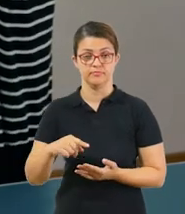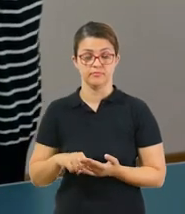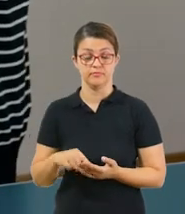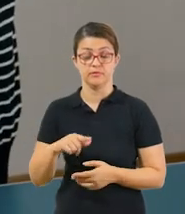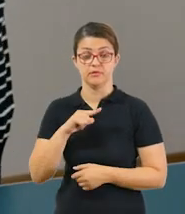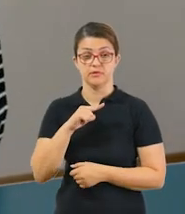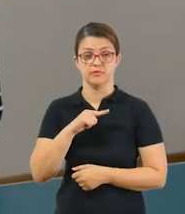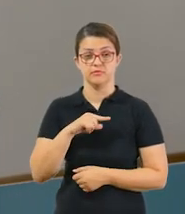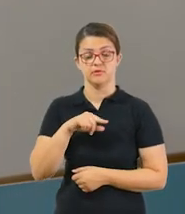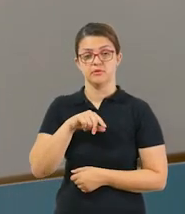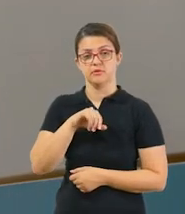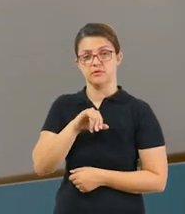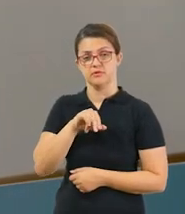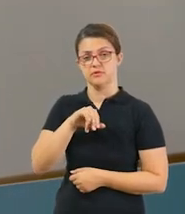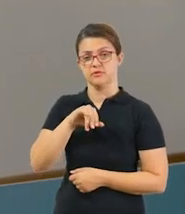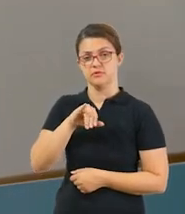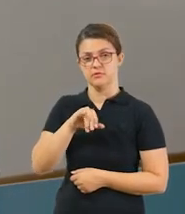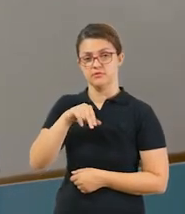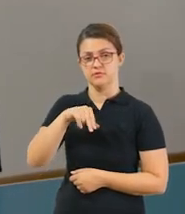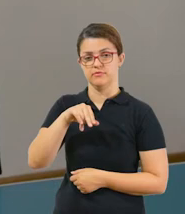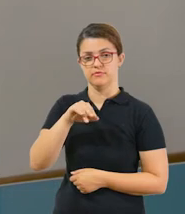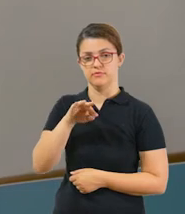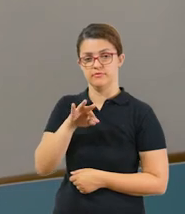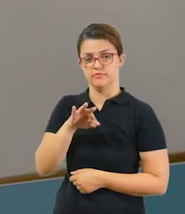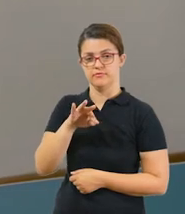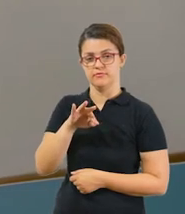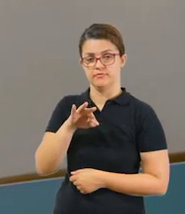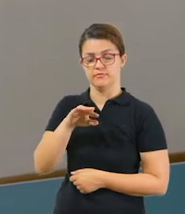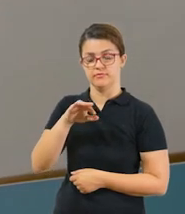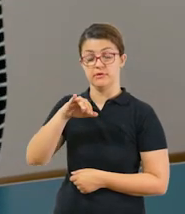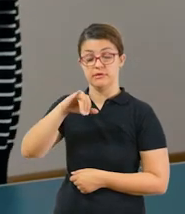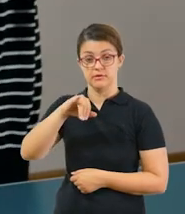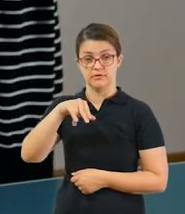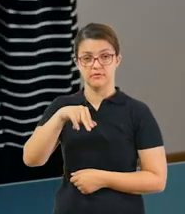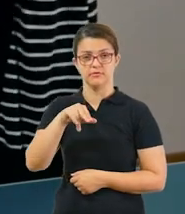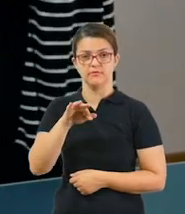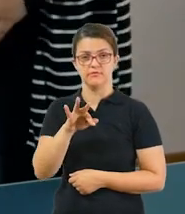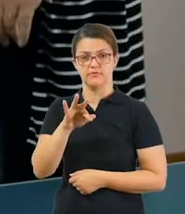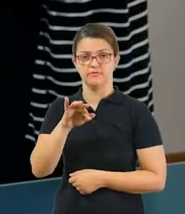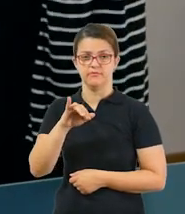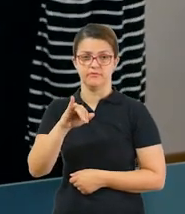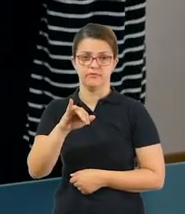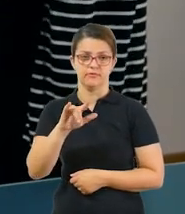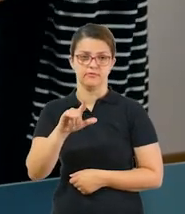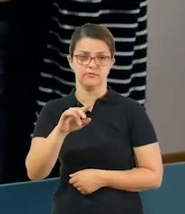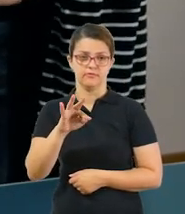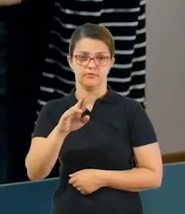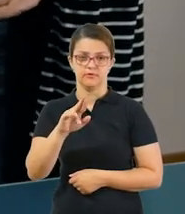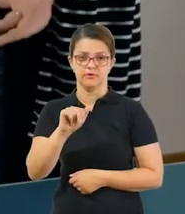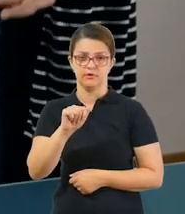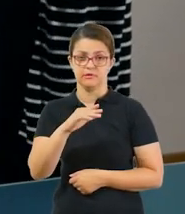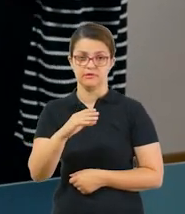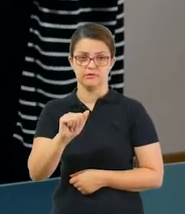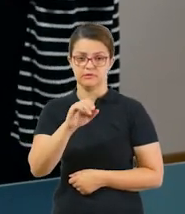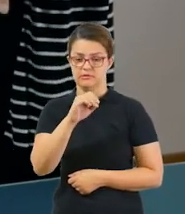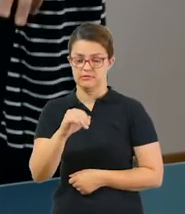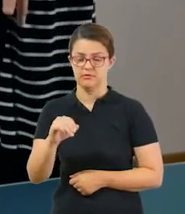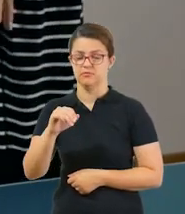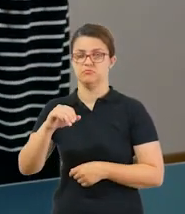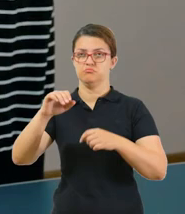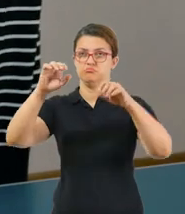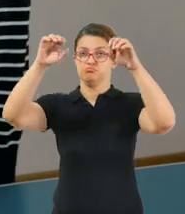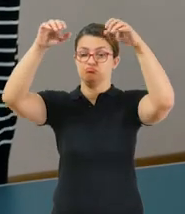E depois nós temos a infiltração. Depois que a água da chuva cai sobre a terra, sobre a superfície terrestre, ela se